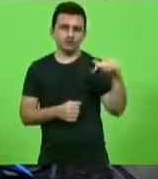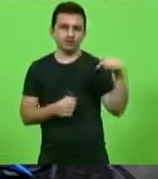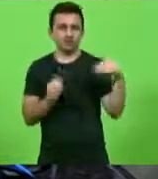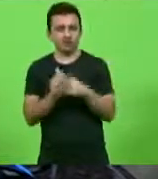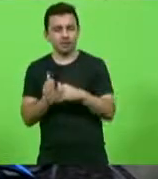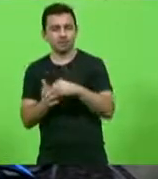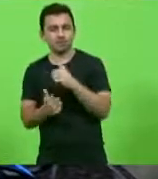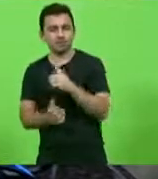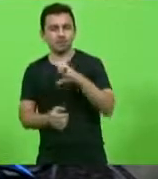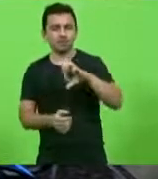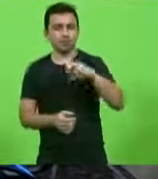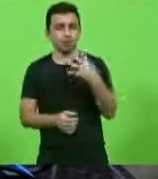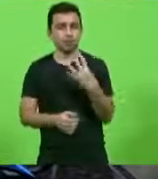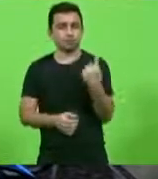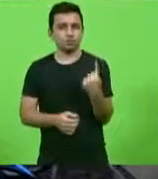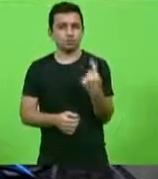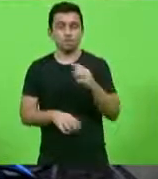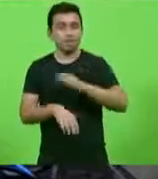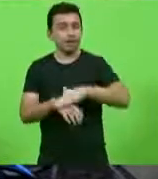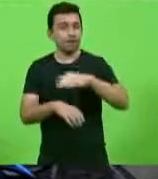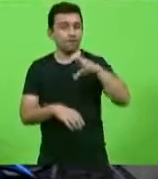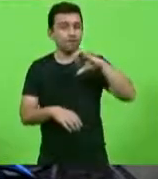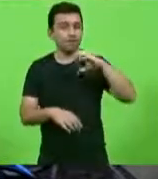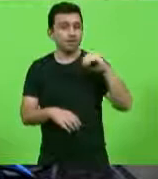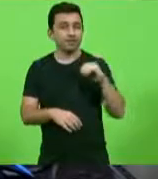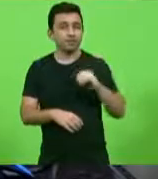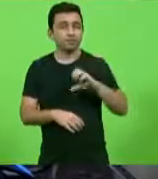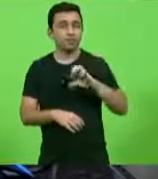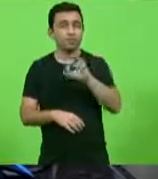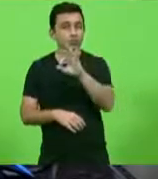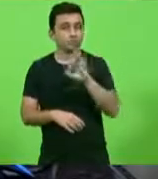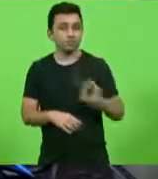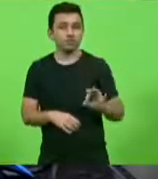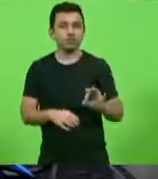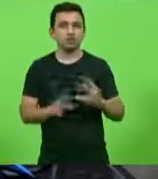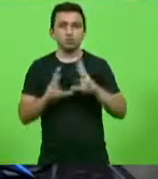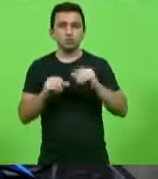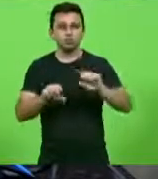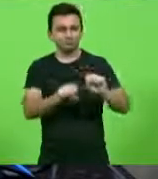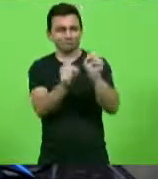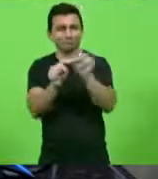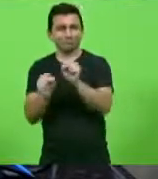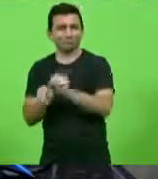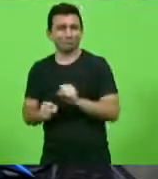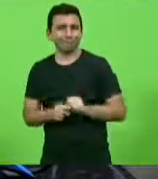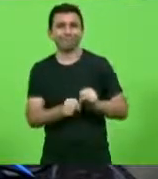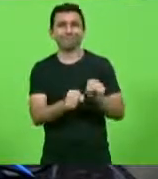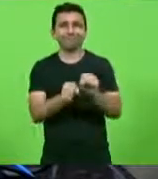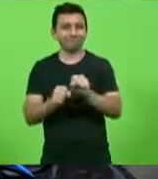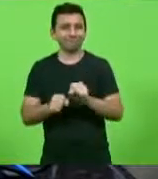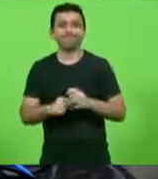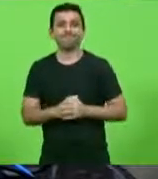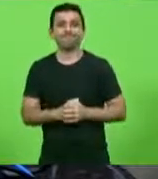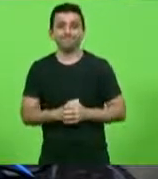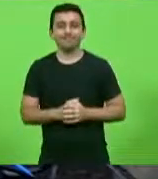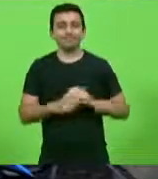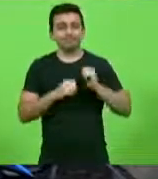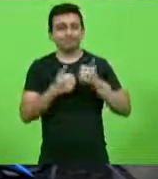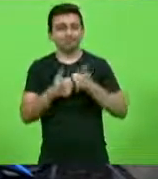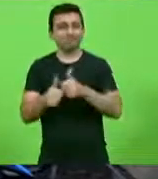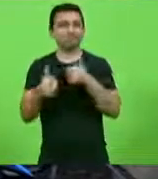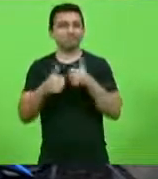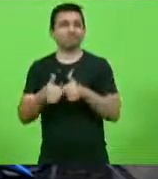1941, onde mais de 90% das igrejas foram destruídas, os religiosos perseguidos.